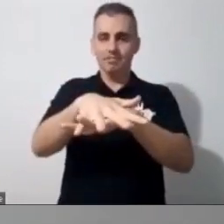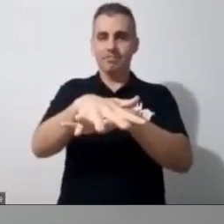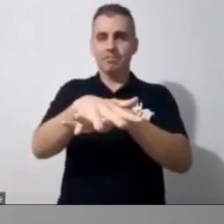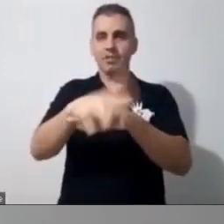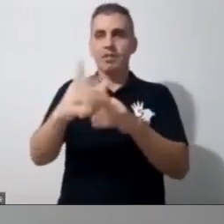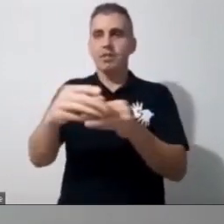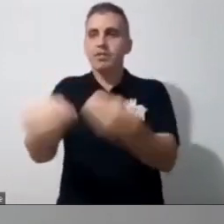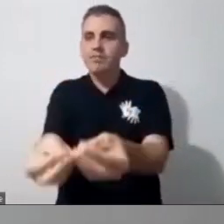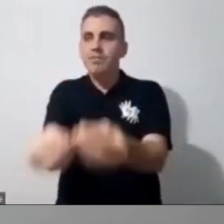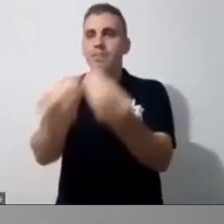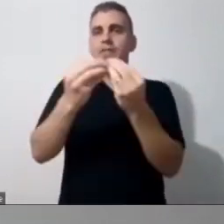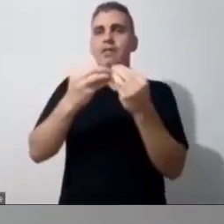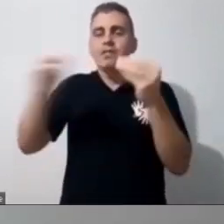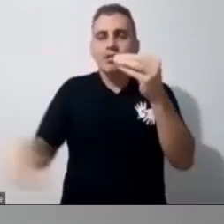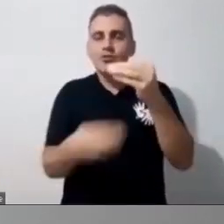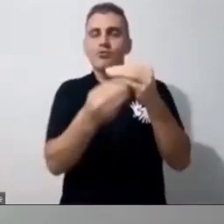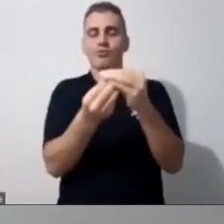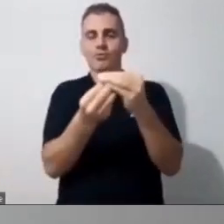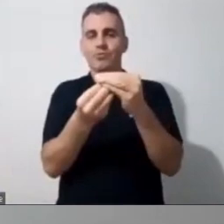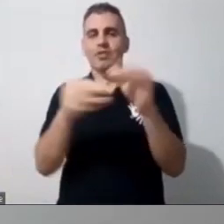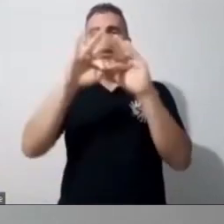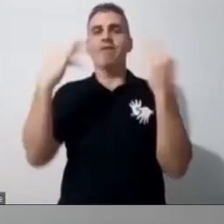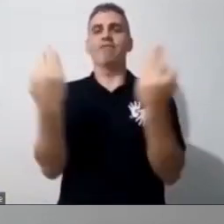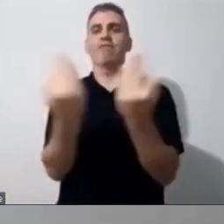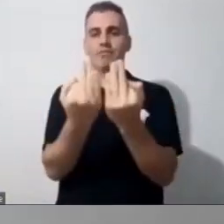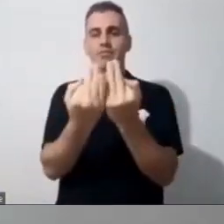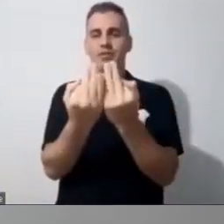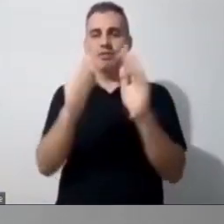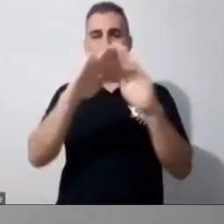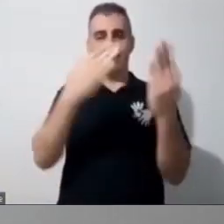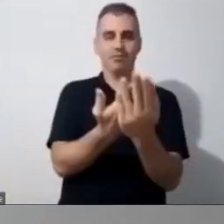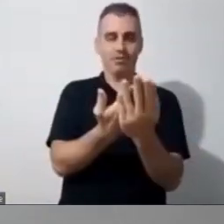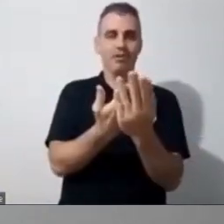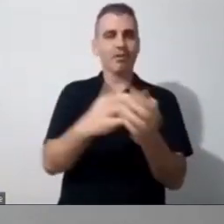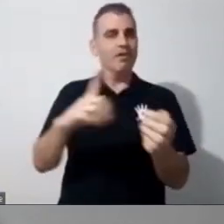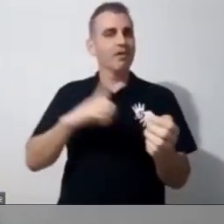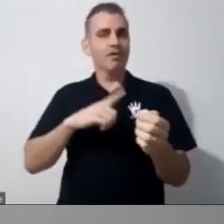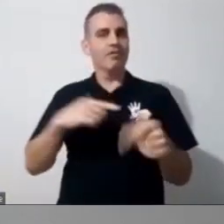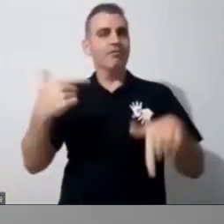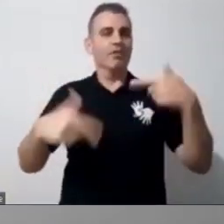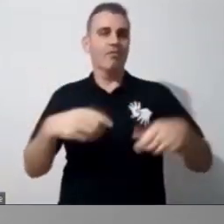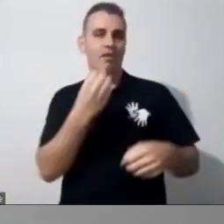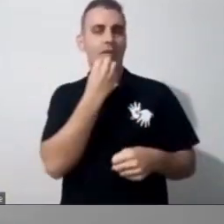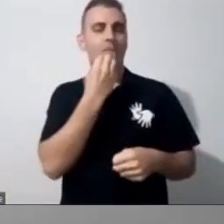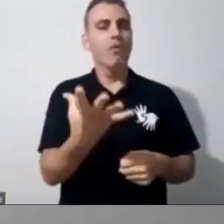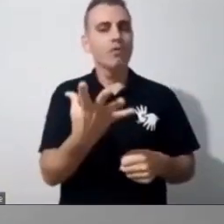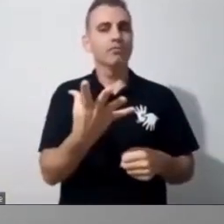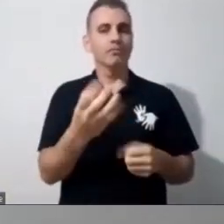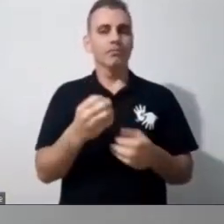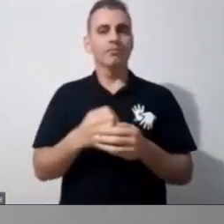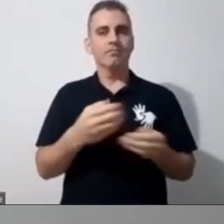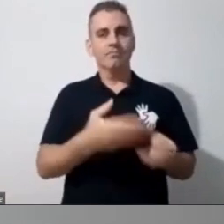dentro da escola, pra tu poder formalizar um trabalho bem feito. Eu passo a palavra pra Gisele